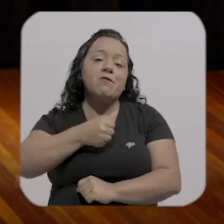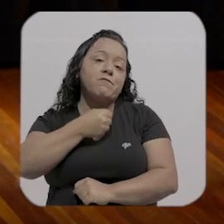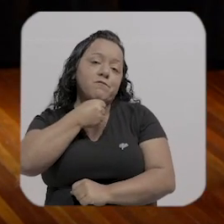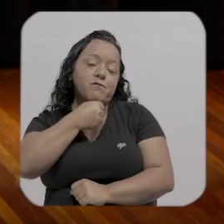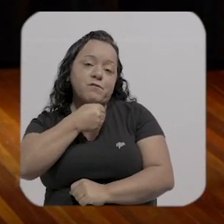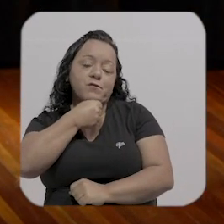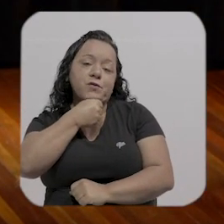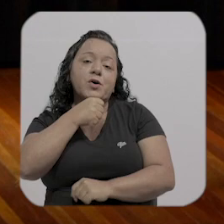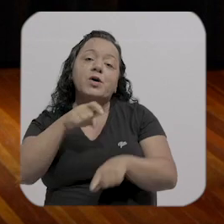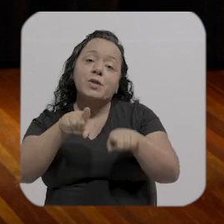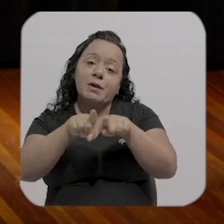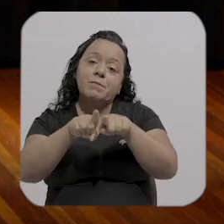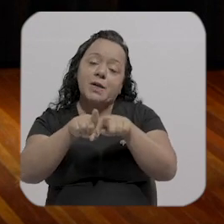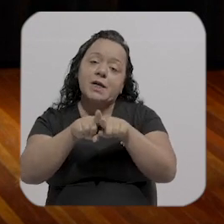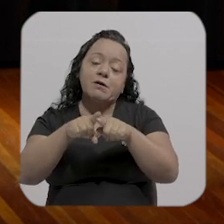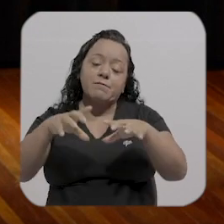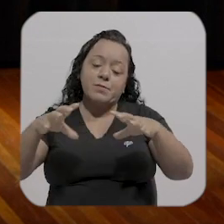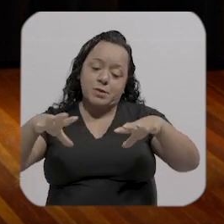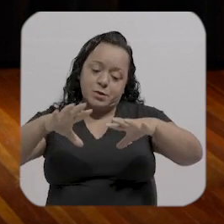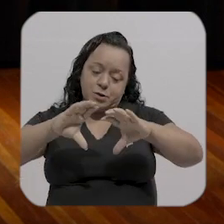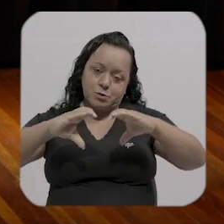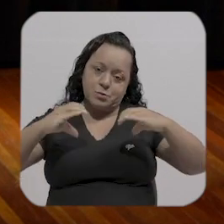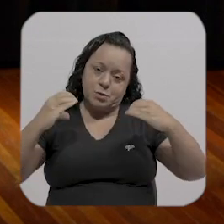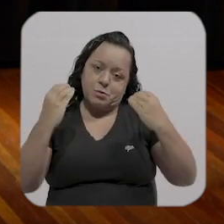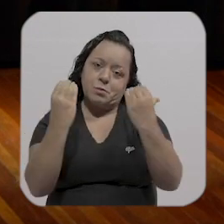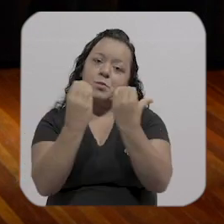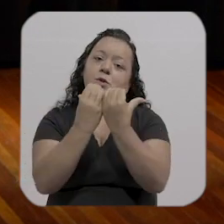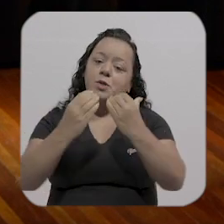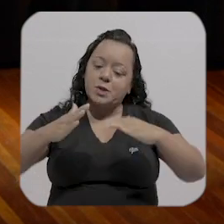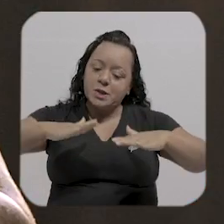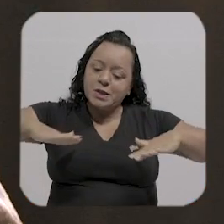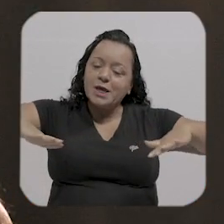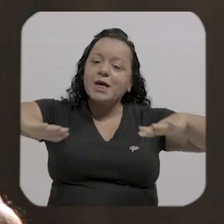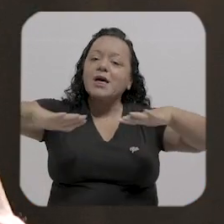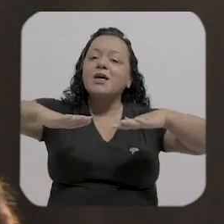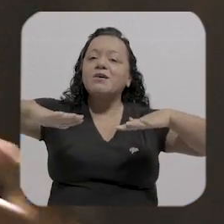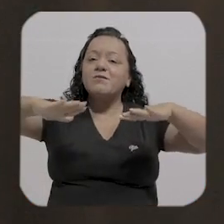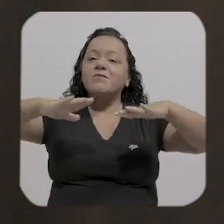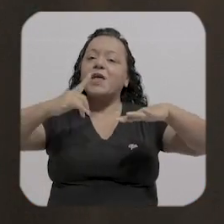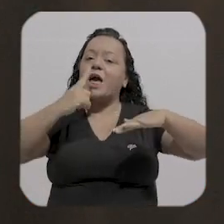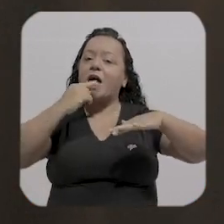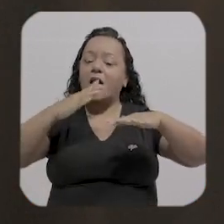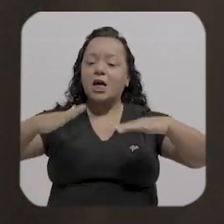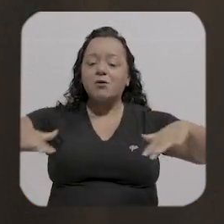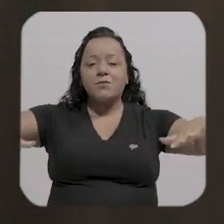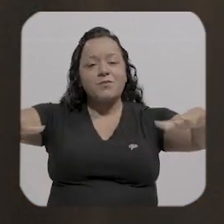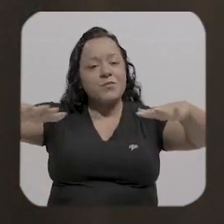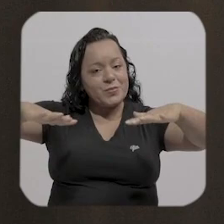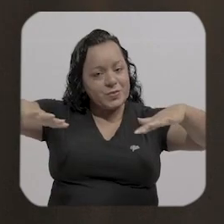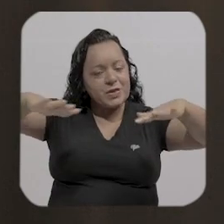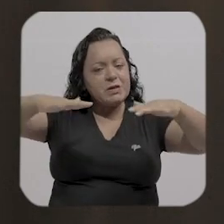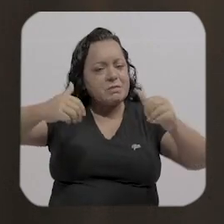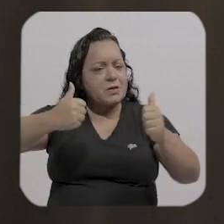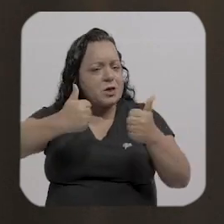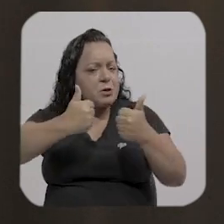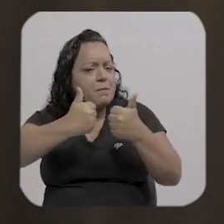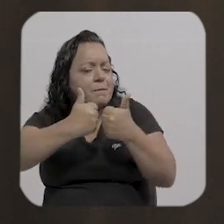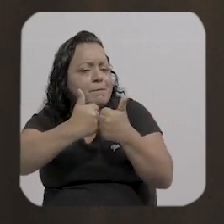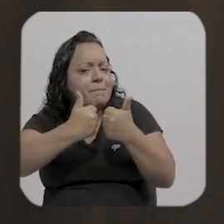também vinha de uma comunidade ribeirinha, e ela me mantinha muito próximo das